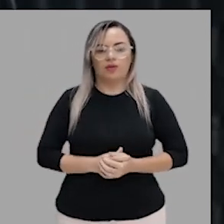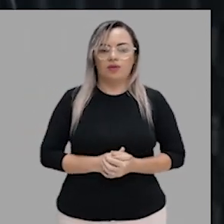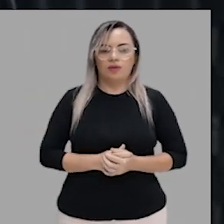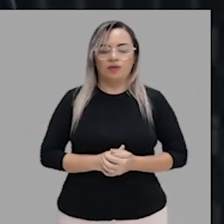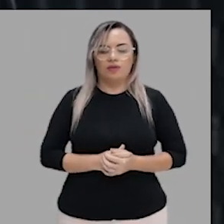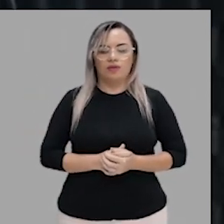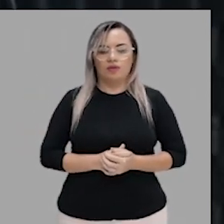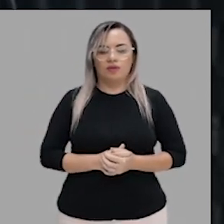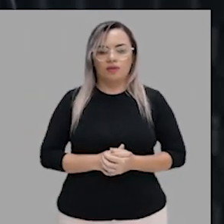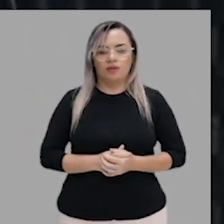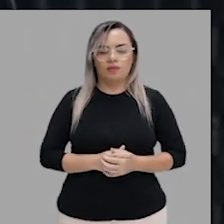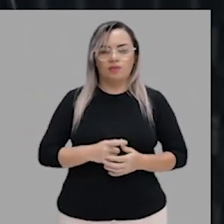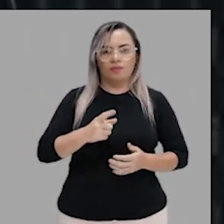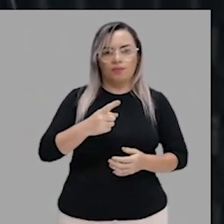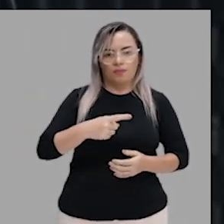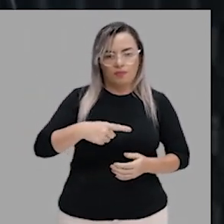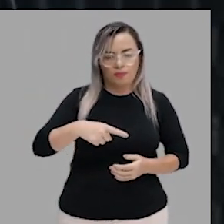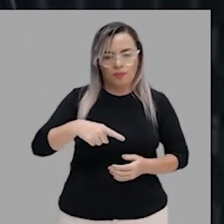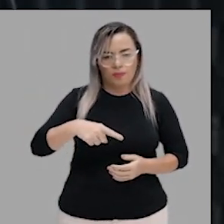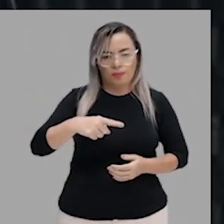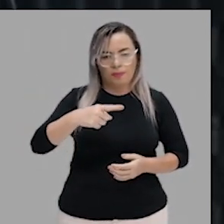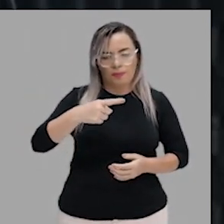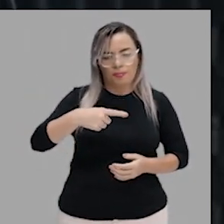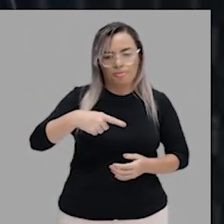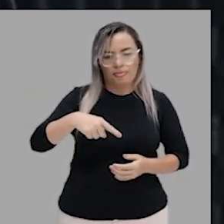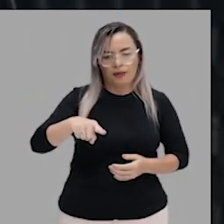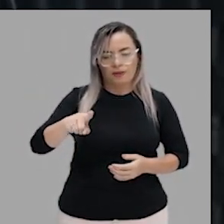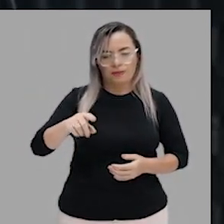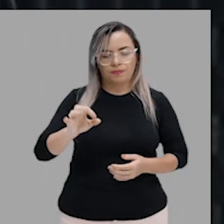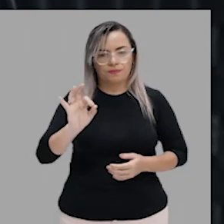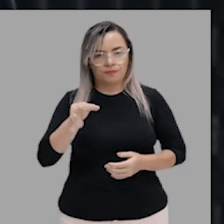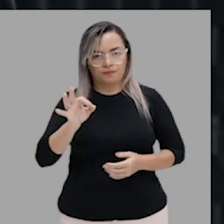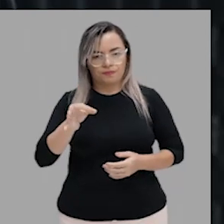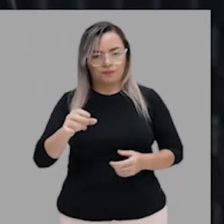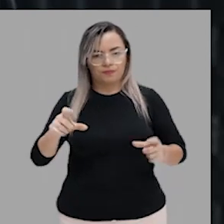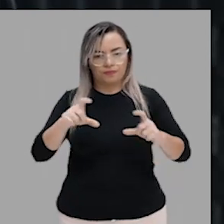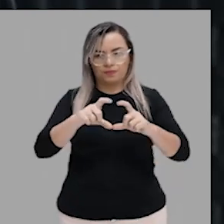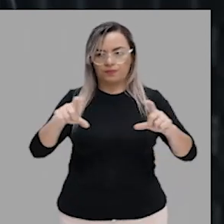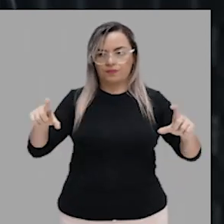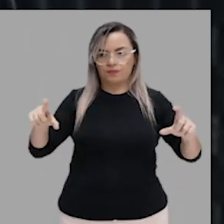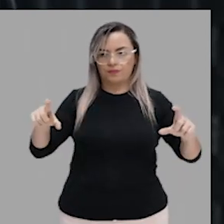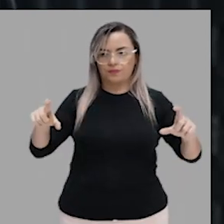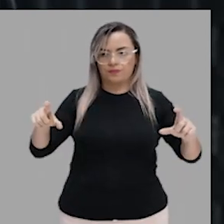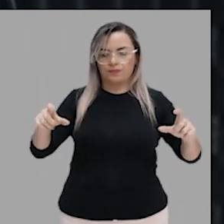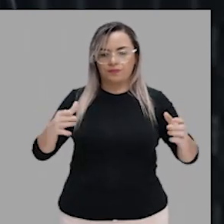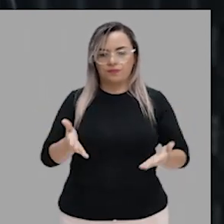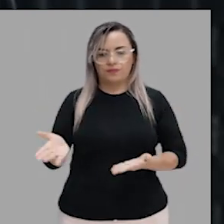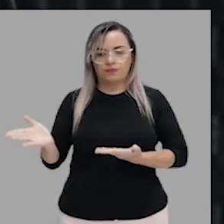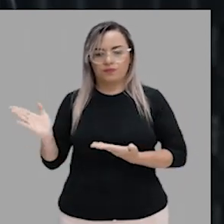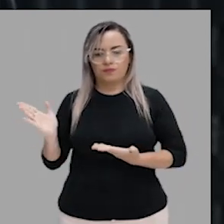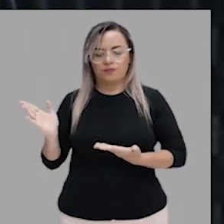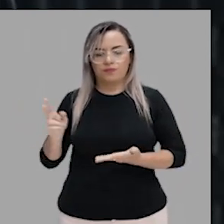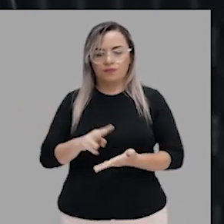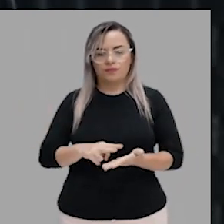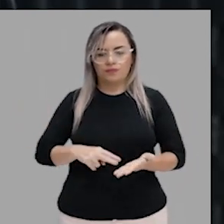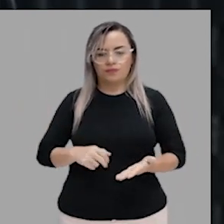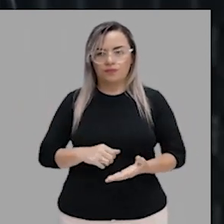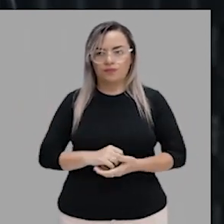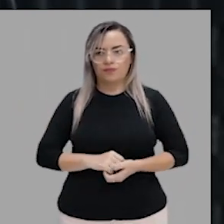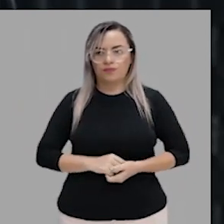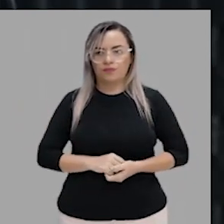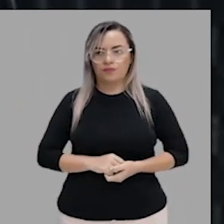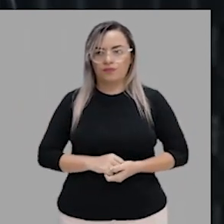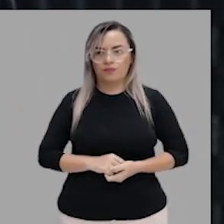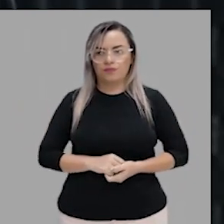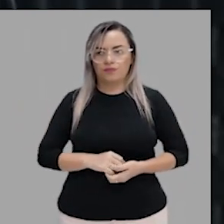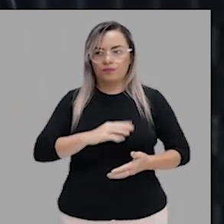para indicar destino. Assim, a alternativa ficaria assim. Estaria correta da seguinte forma. Cheguei, cadê a